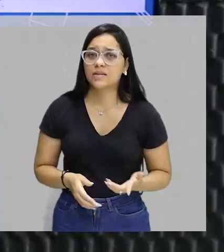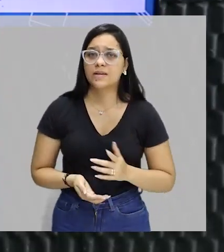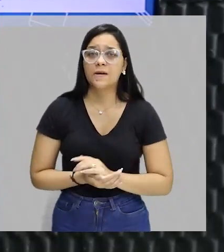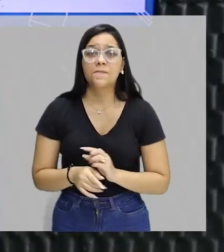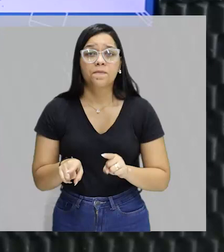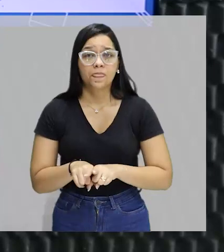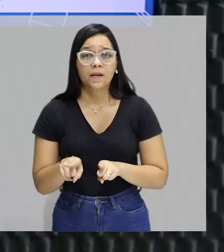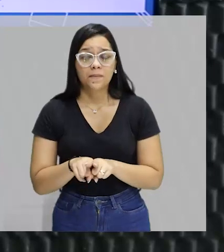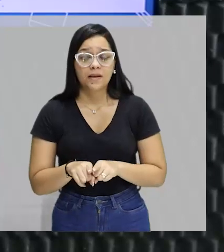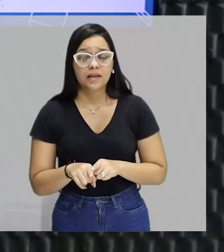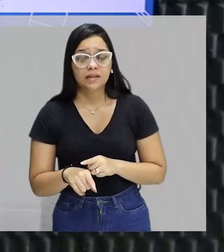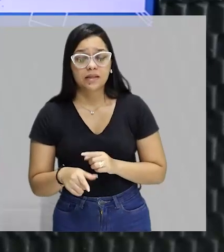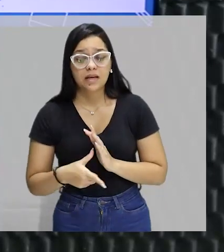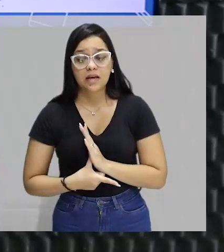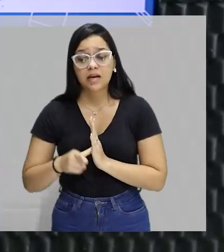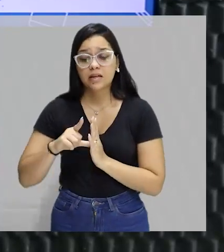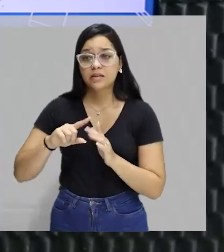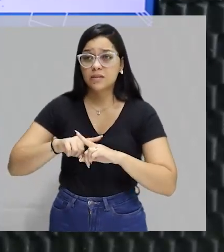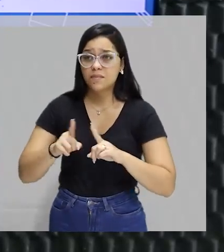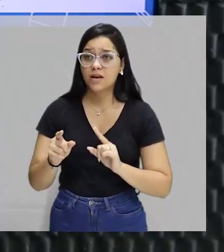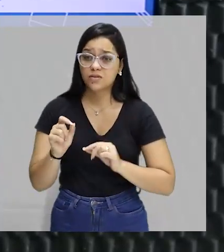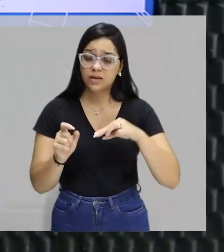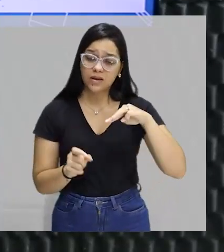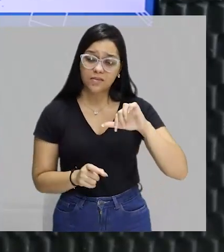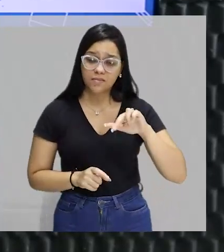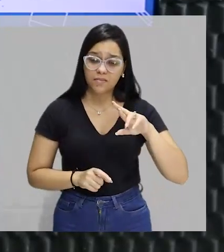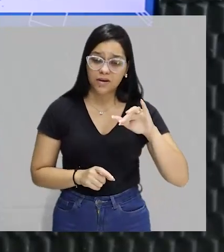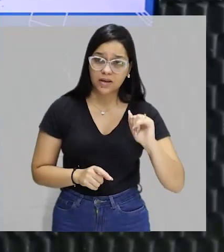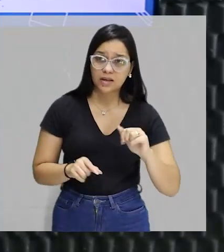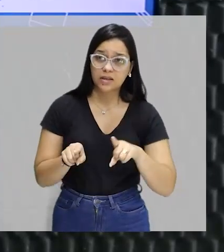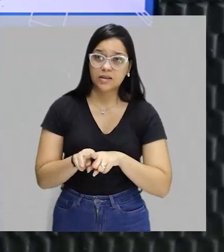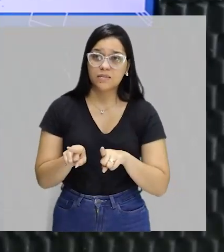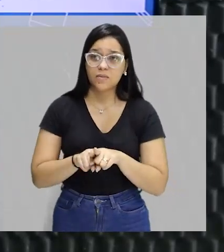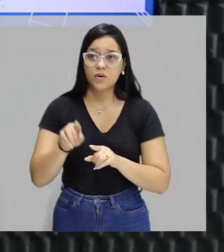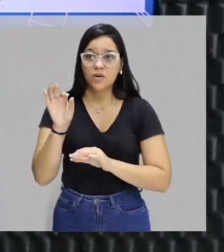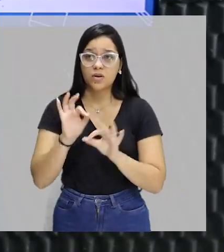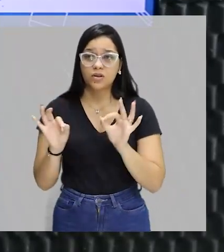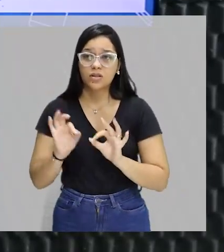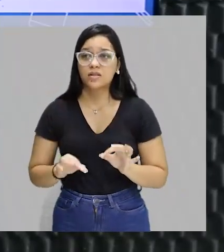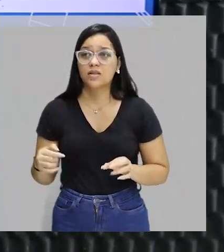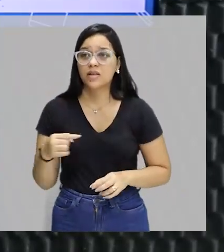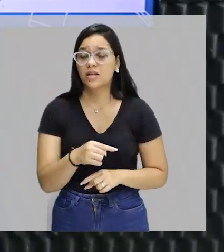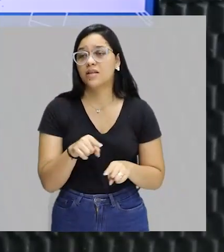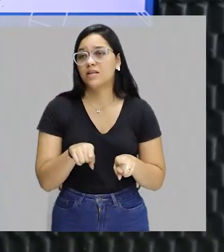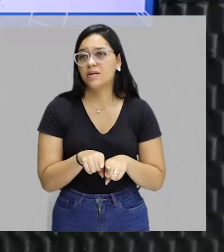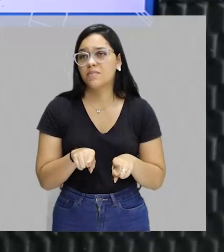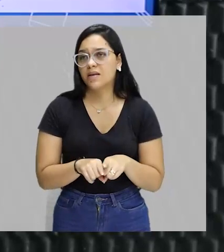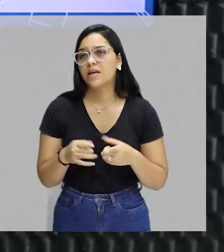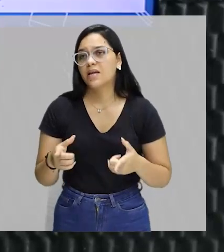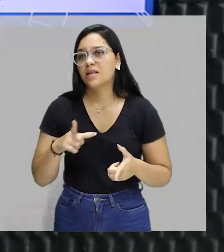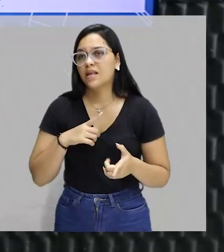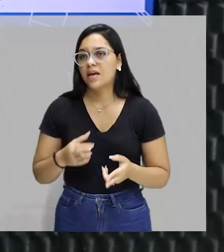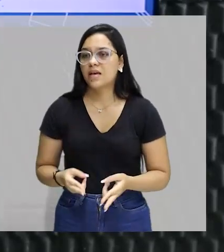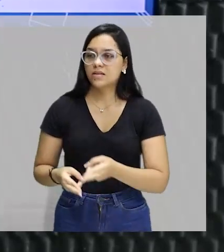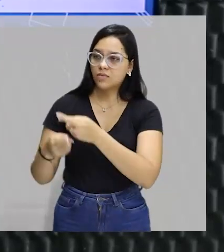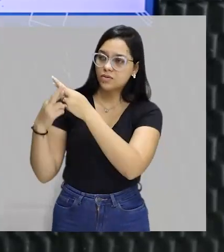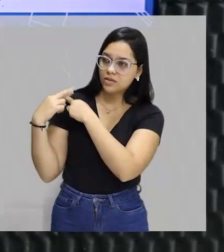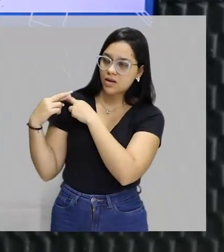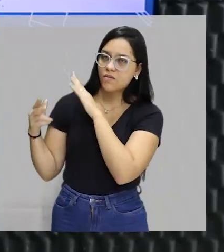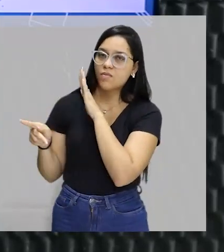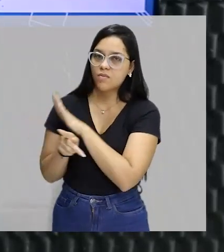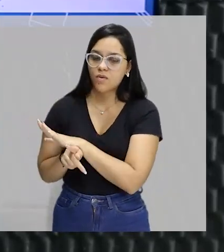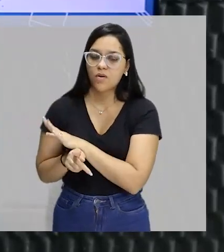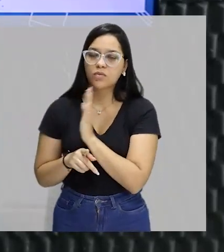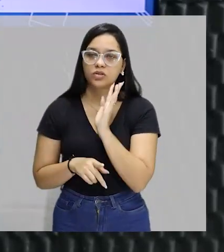nasce bem antes, só que a Maria Clara Machado dá formato com as obras dela. Além do que, ela é responsável, saindo do